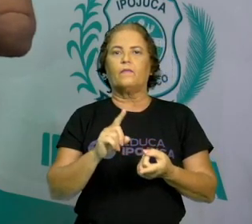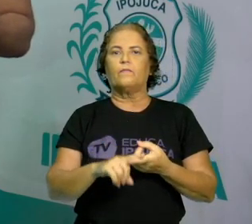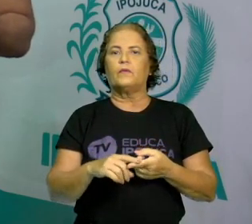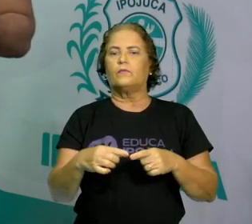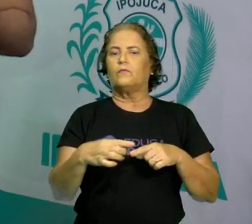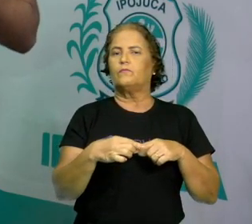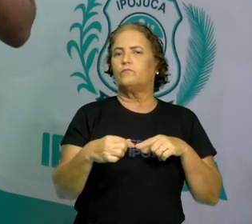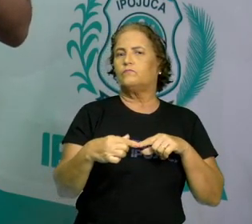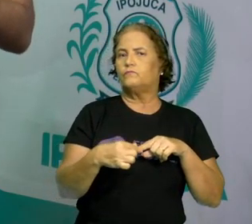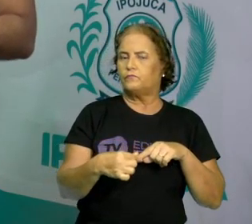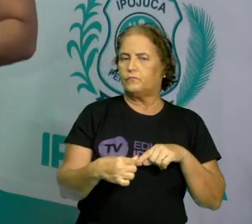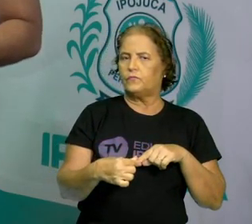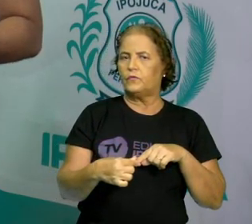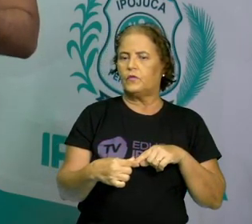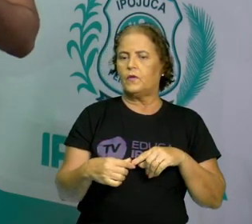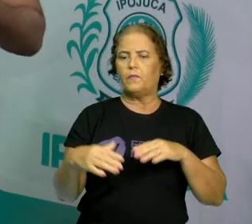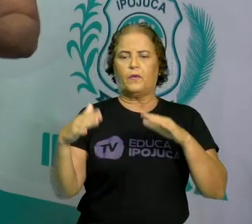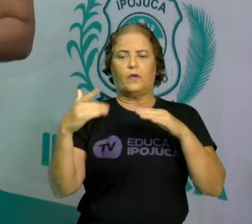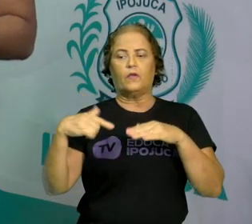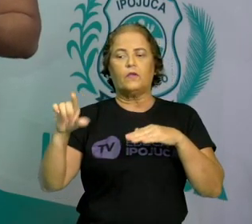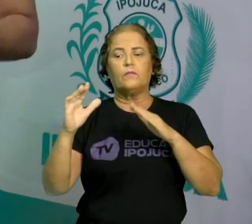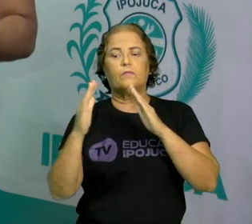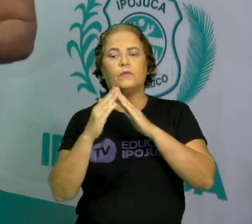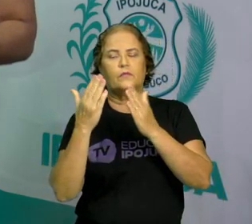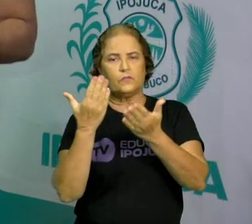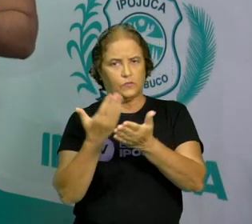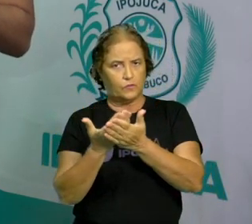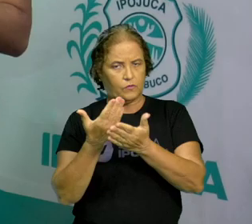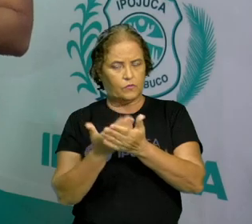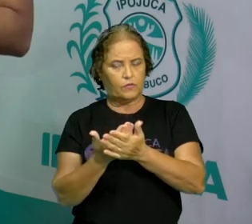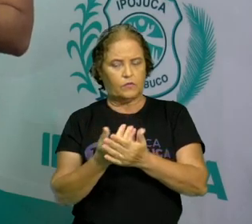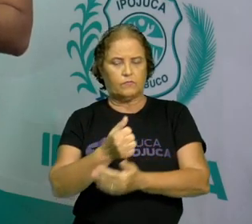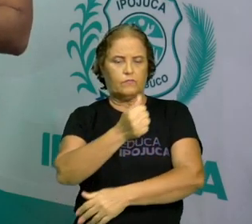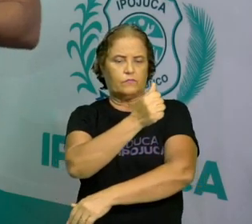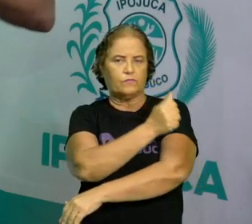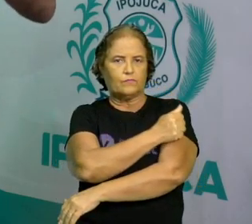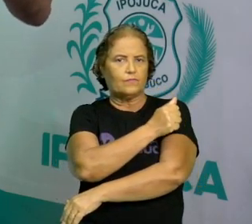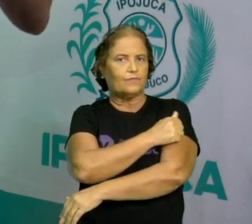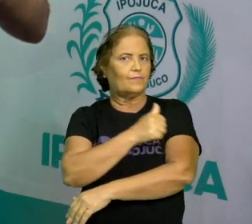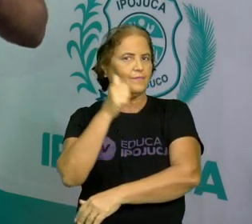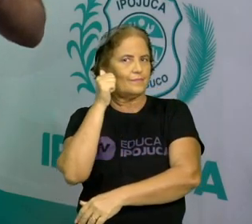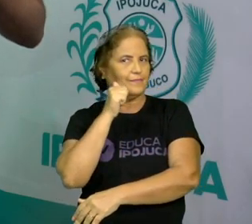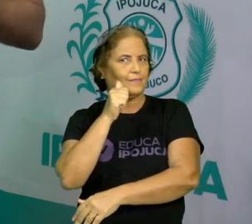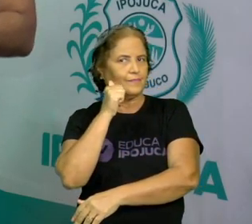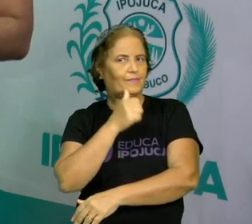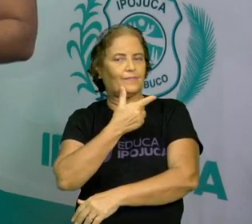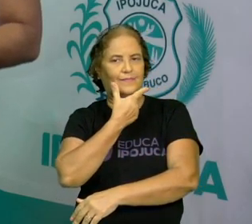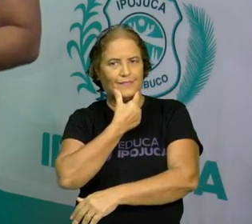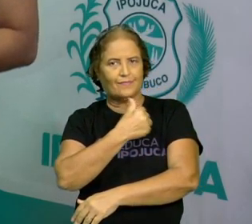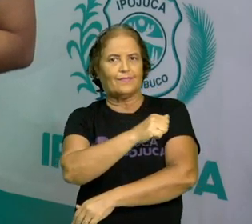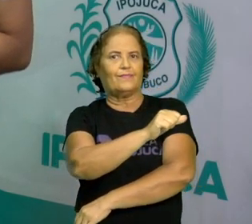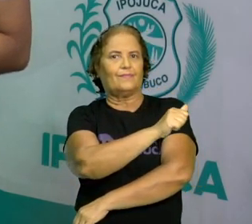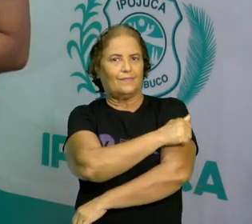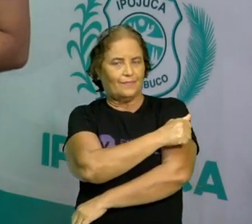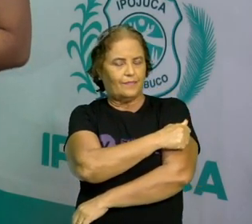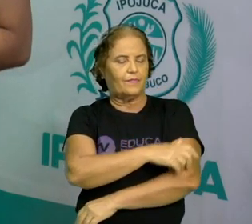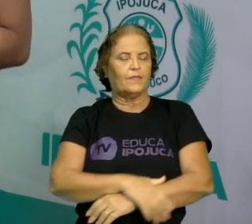ir para a escola, né? As nossas crianças, os nossos alunos e alunas estarem com as unhas cortadas, limpas.